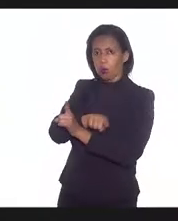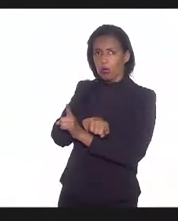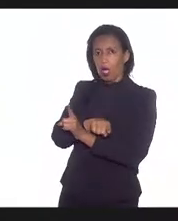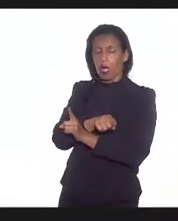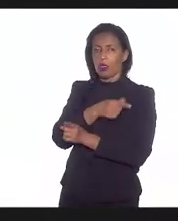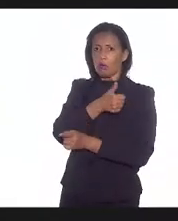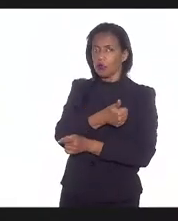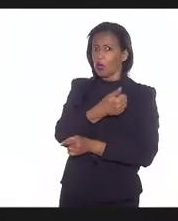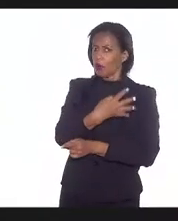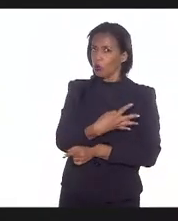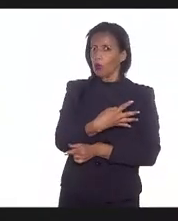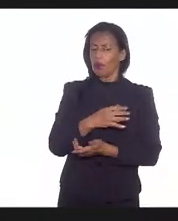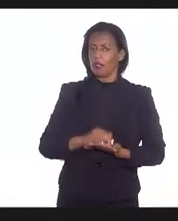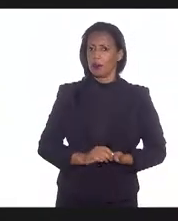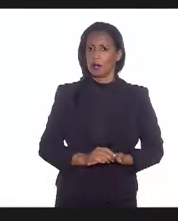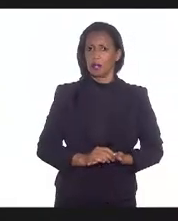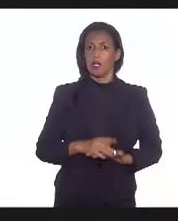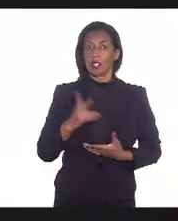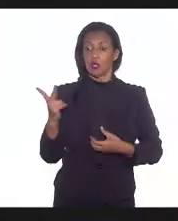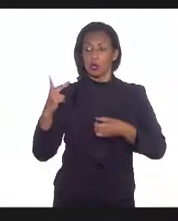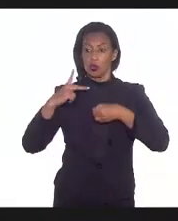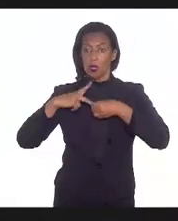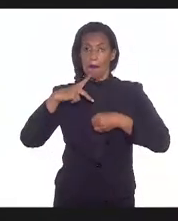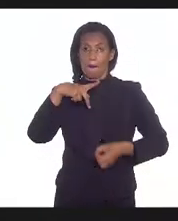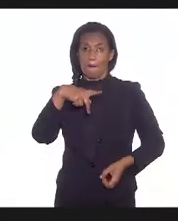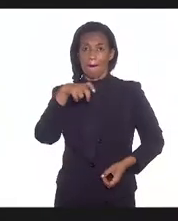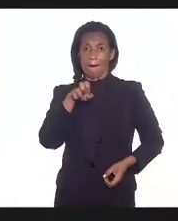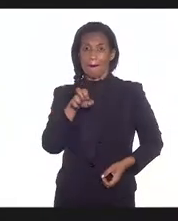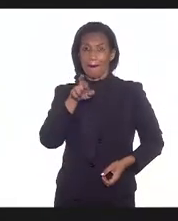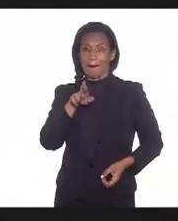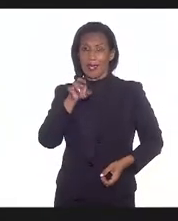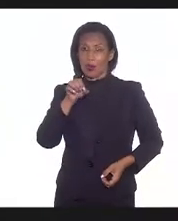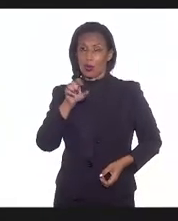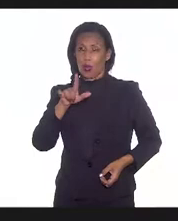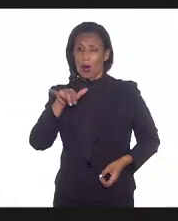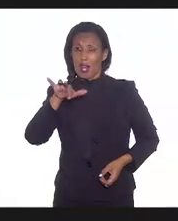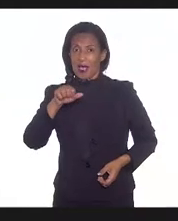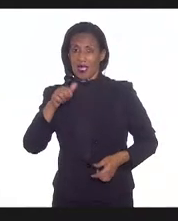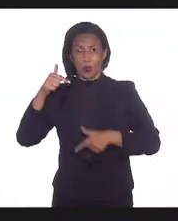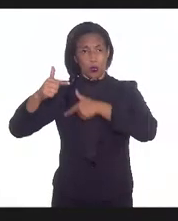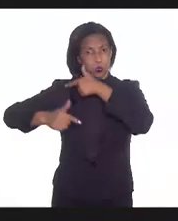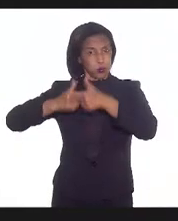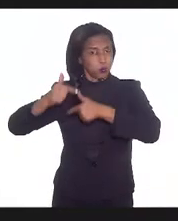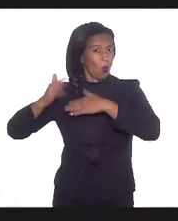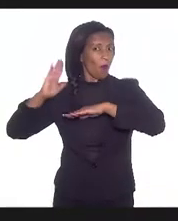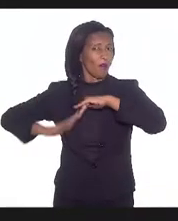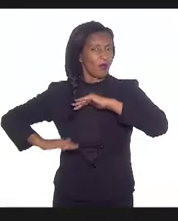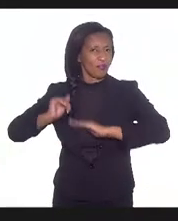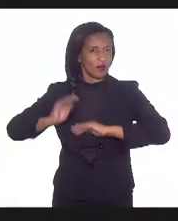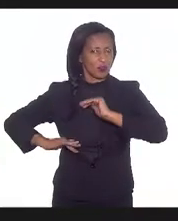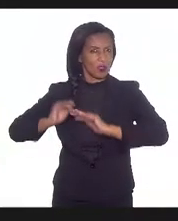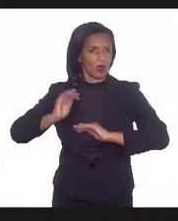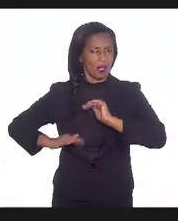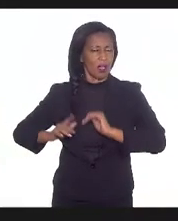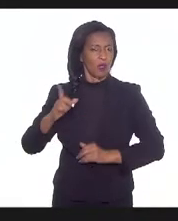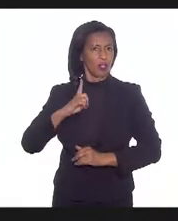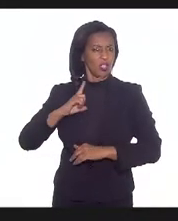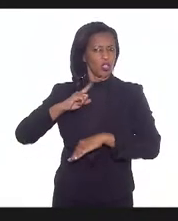14 e os petroleiros, que sempre foram historicamente 14 por 21, que tinham, inclusive, mais repouso,